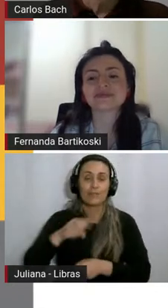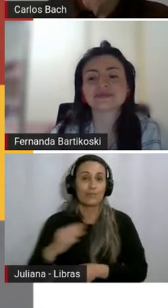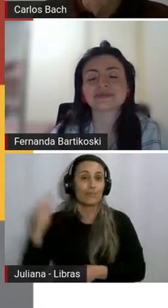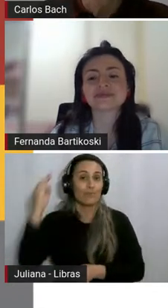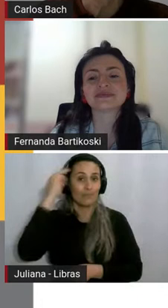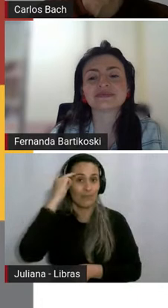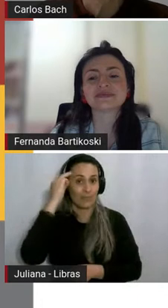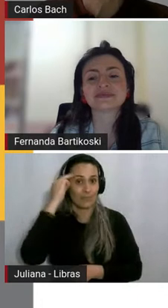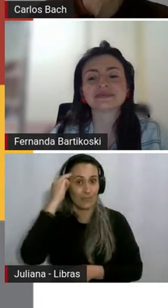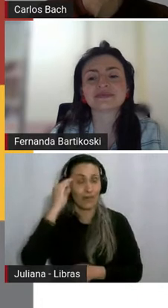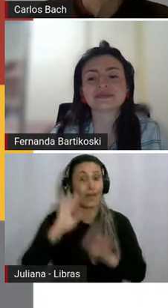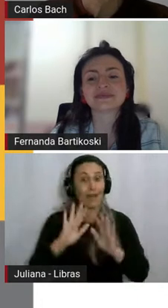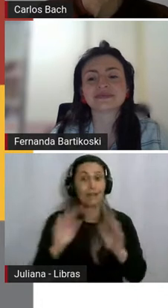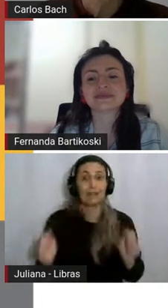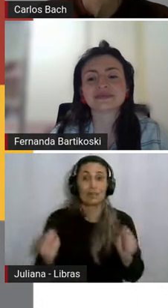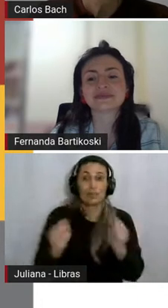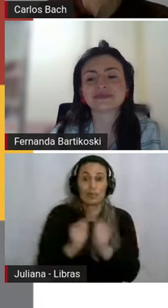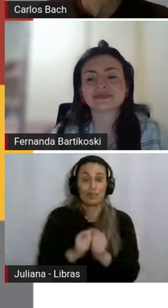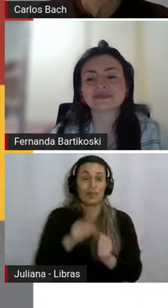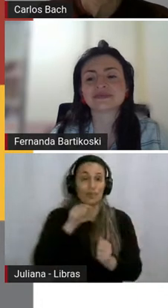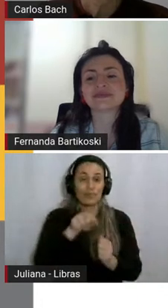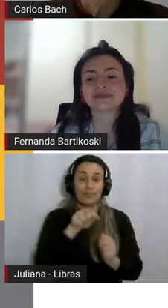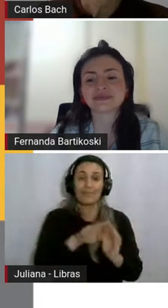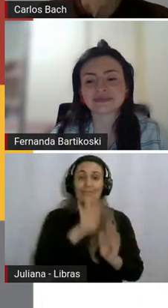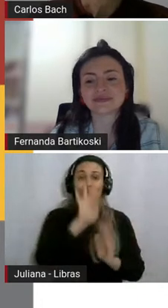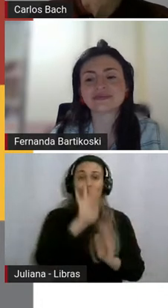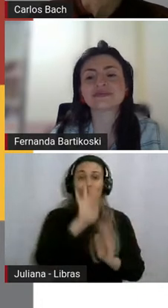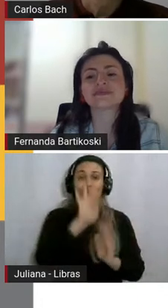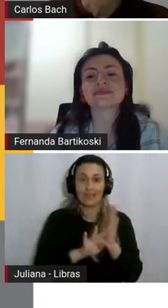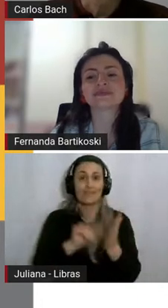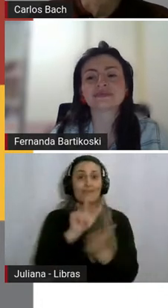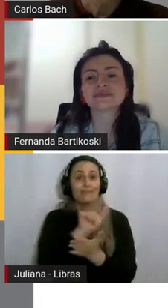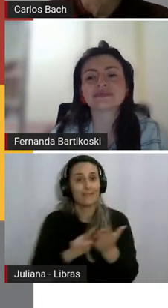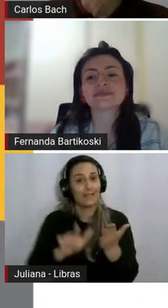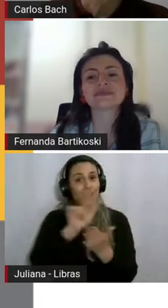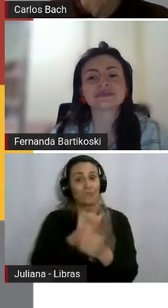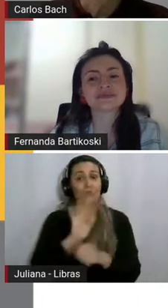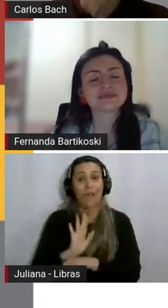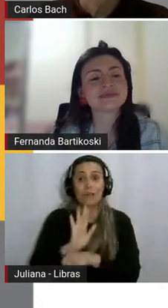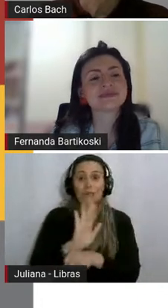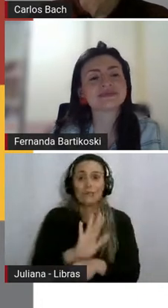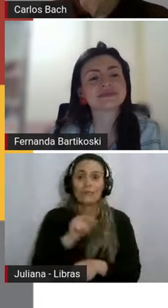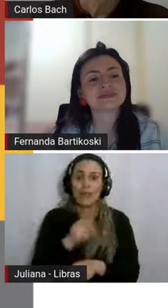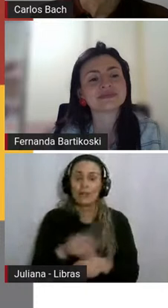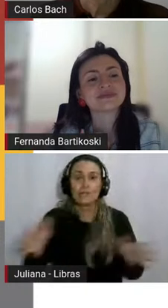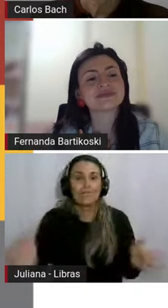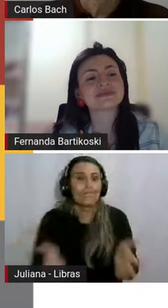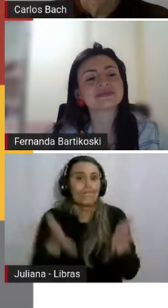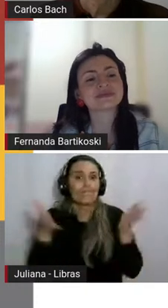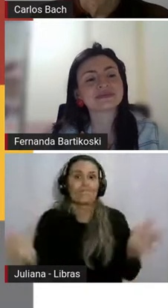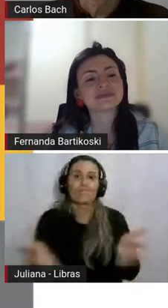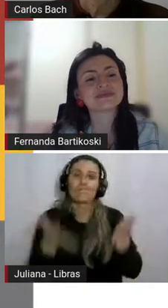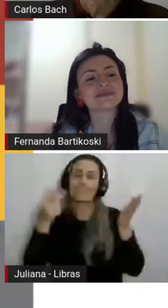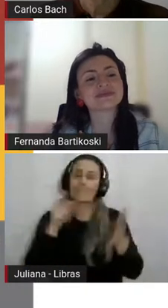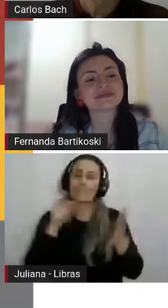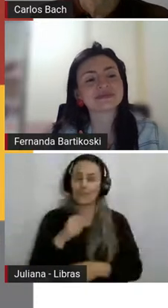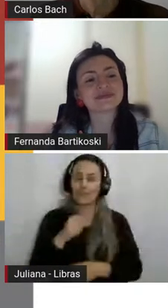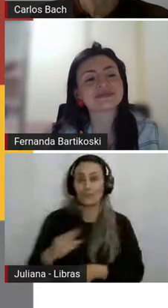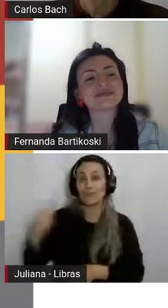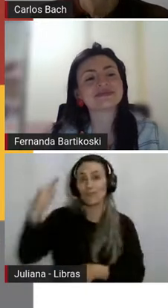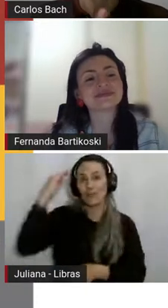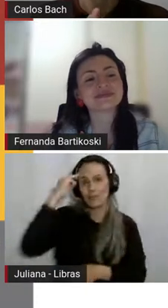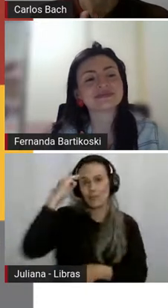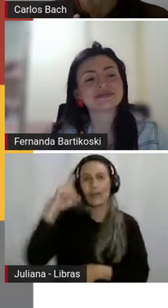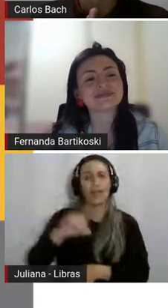através do texto literário, fazer com que elas se ampliem. E quanto de memória eles vão trazer também a partir do texto literário.